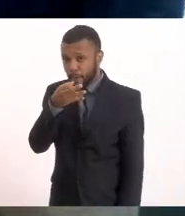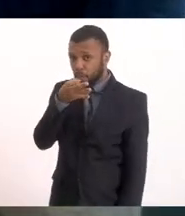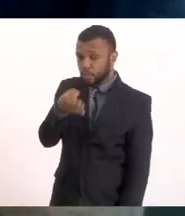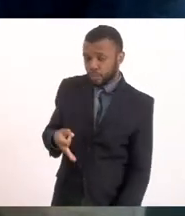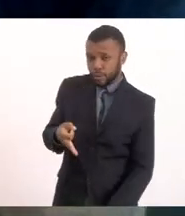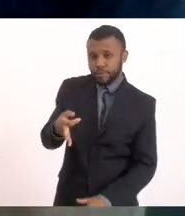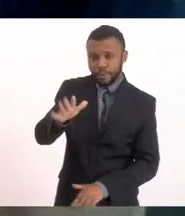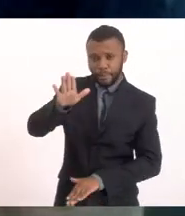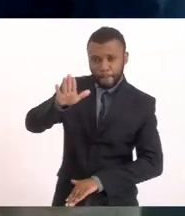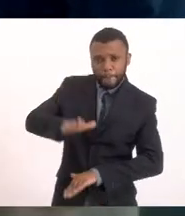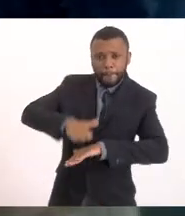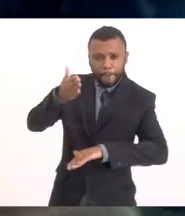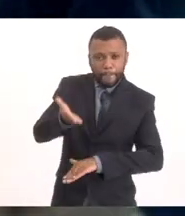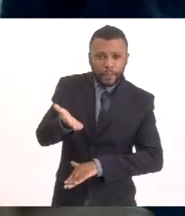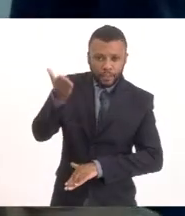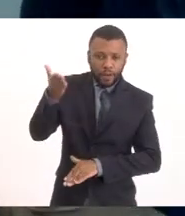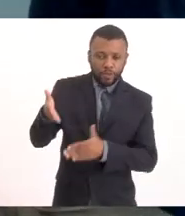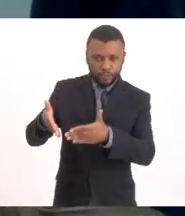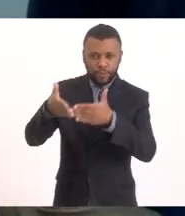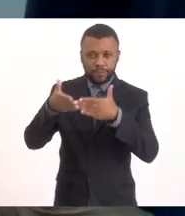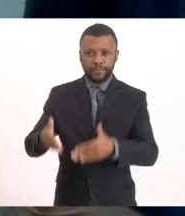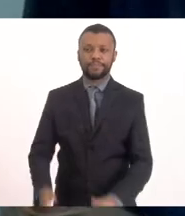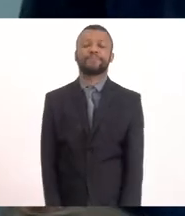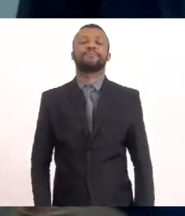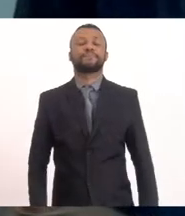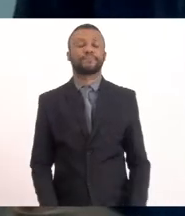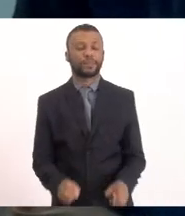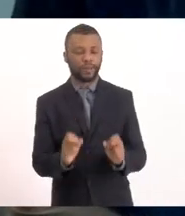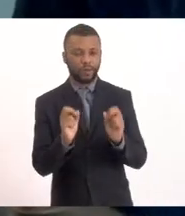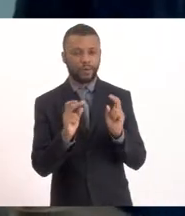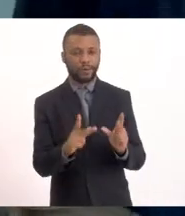escutar Estamos ouvindo Vamos lá então